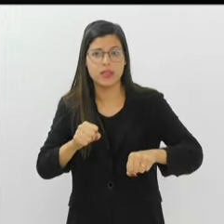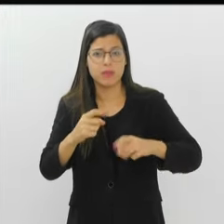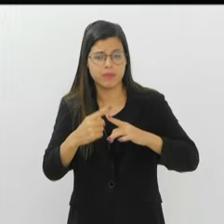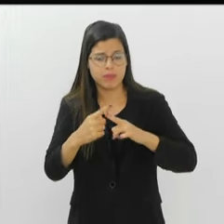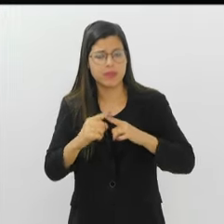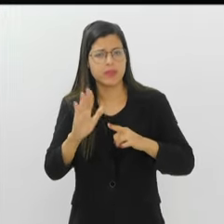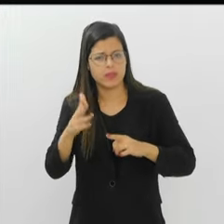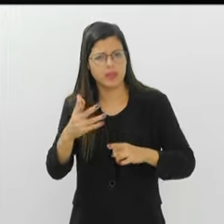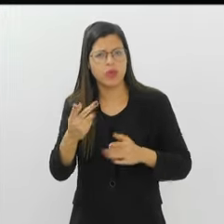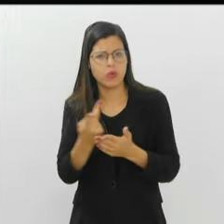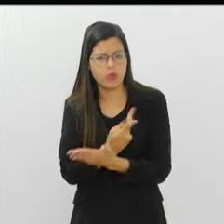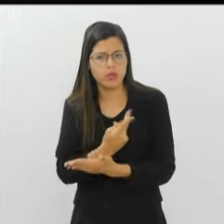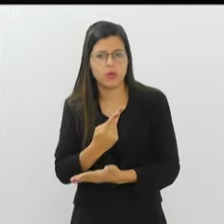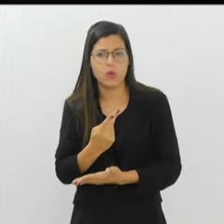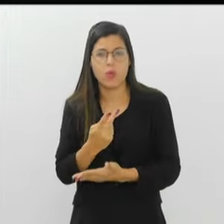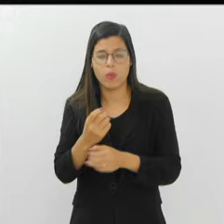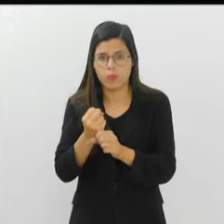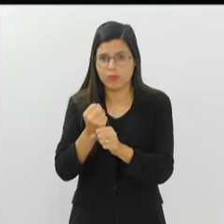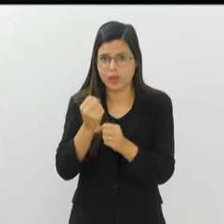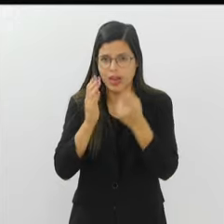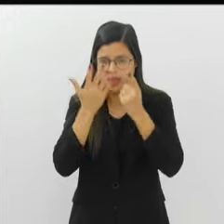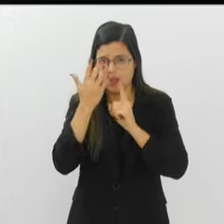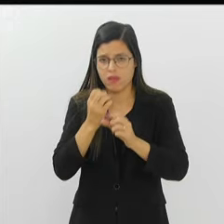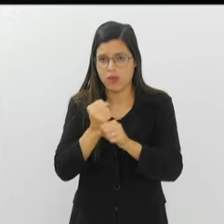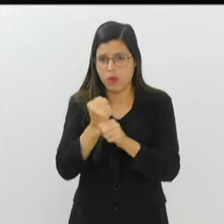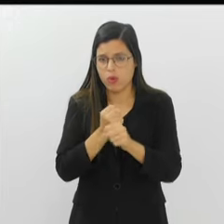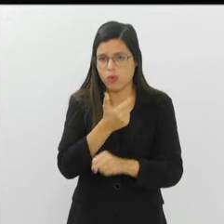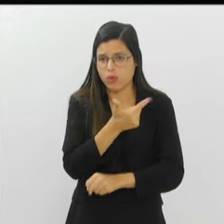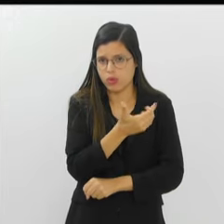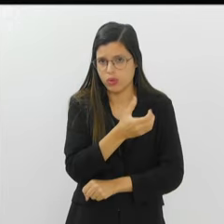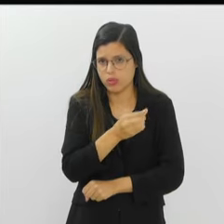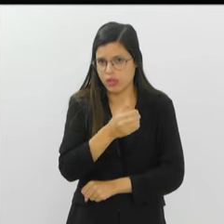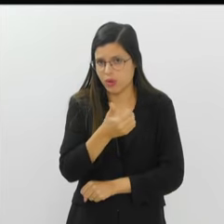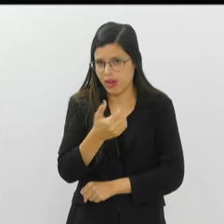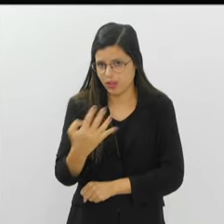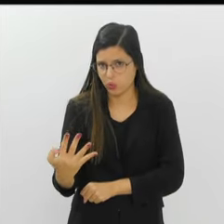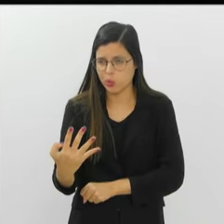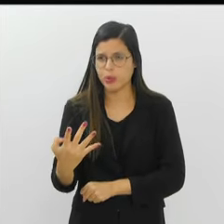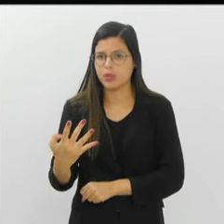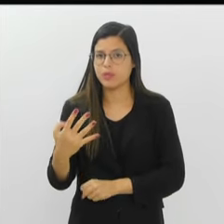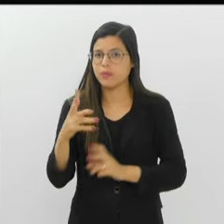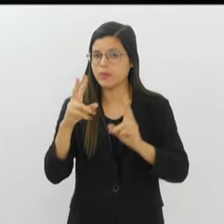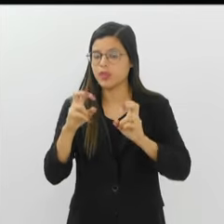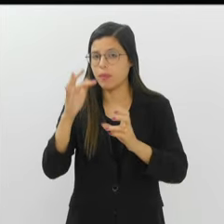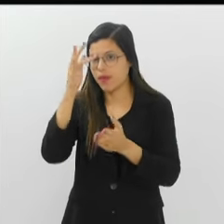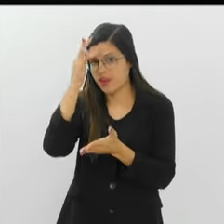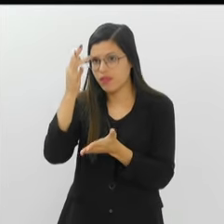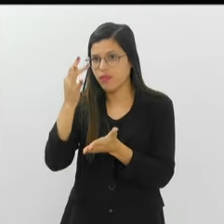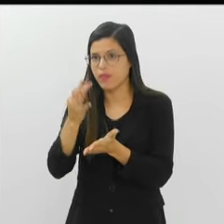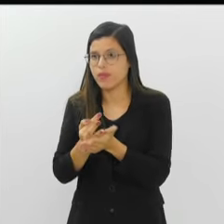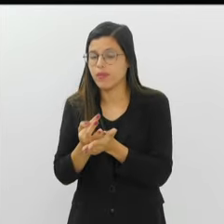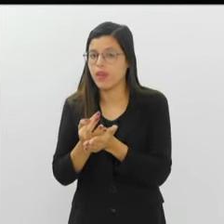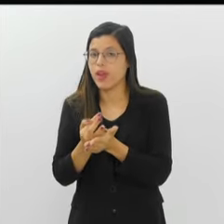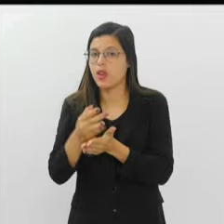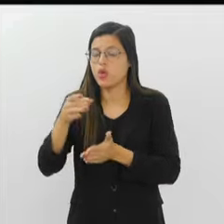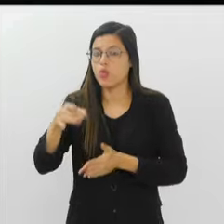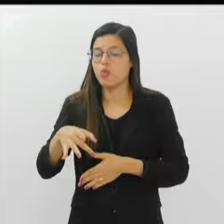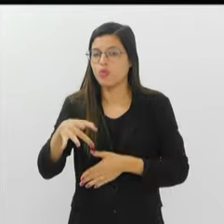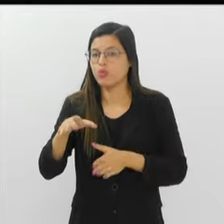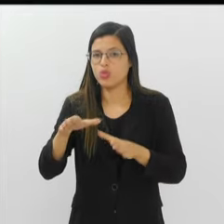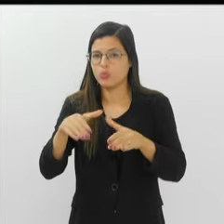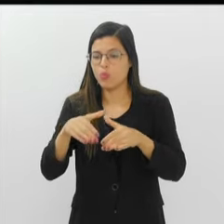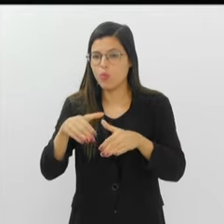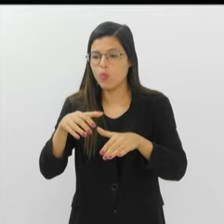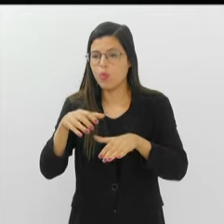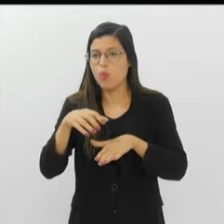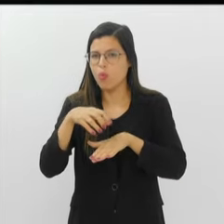formação. Até porque... Olha o que já aconteceu comigo, Mauro. Já aconteceu no Carnaval de 2014, na Mocidade Alegre. O tema era fé. E meu último